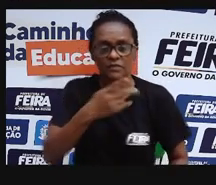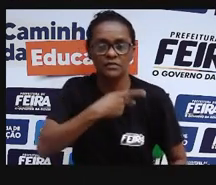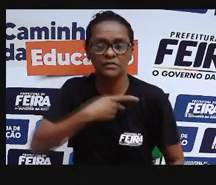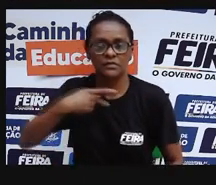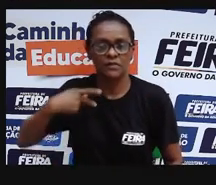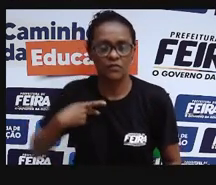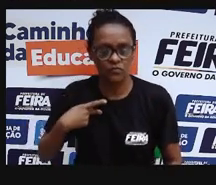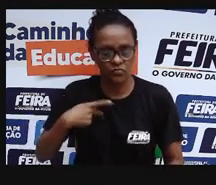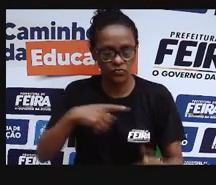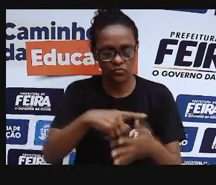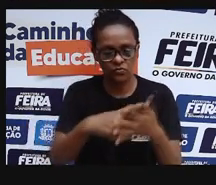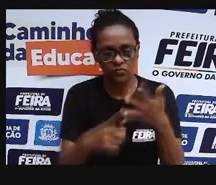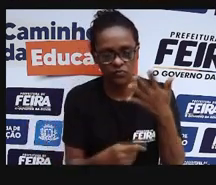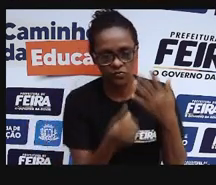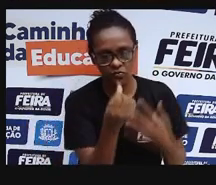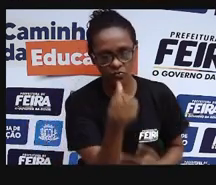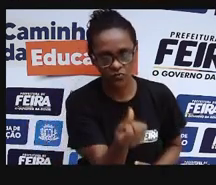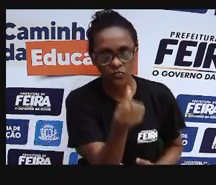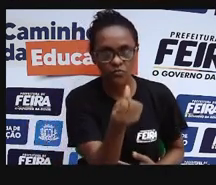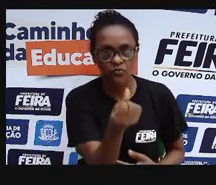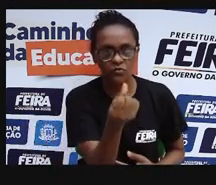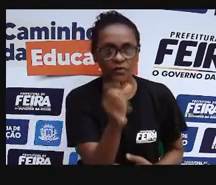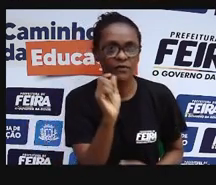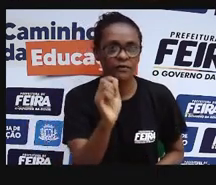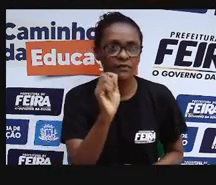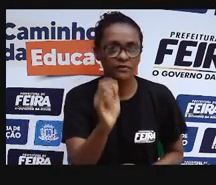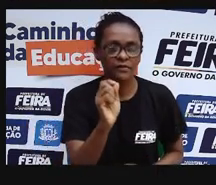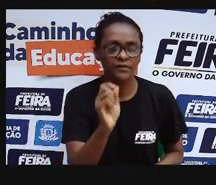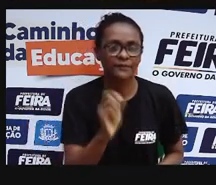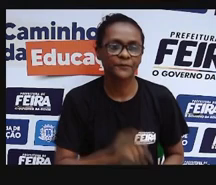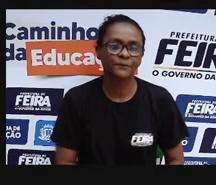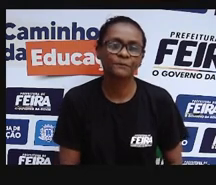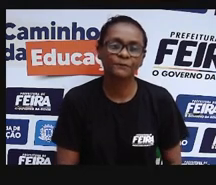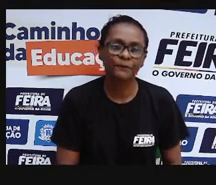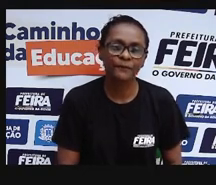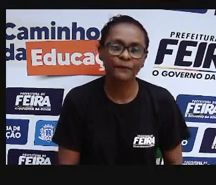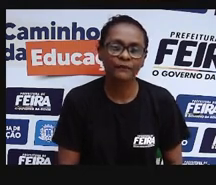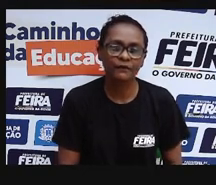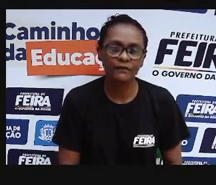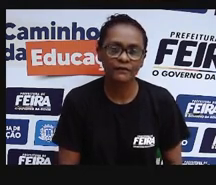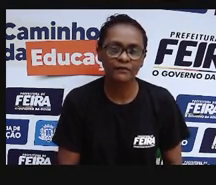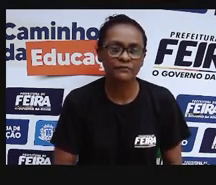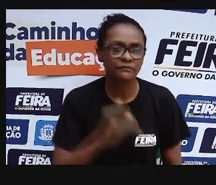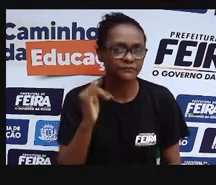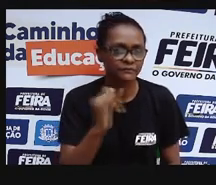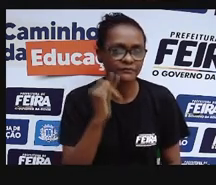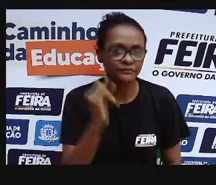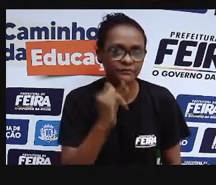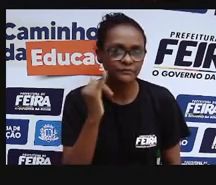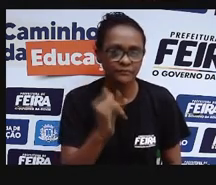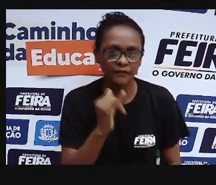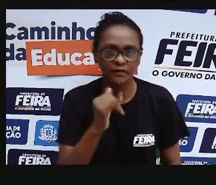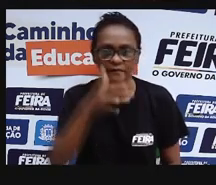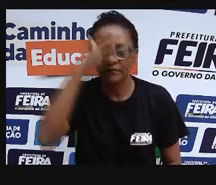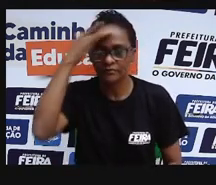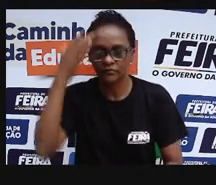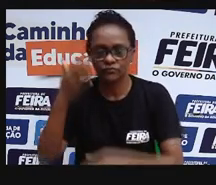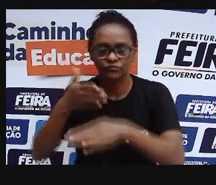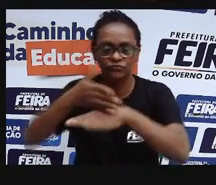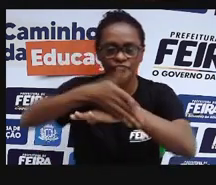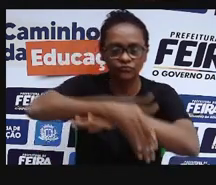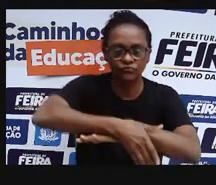Um outro ponto que a gente precisa tratar e considerar quando a gente está falando de saúde é